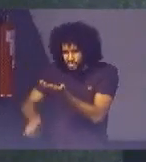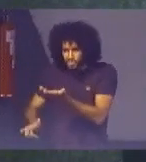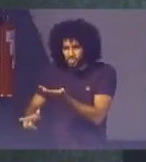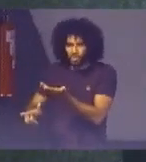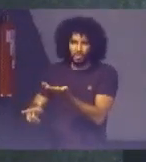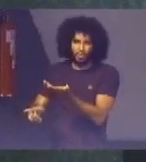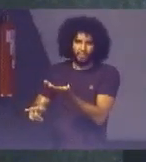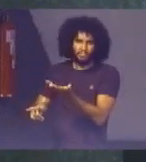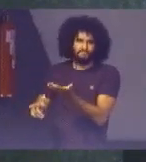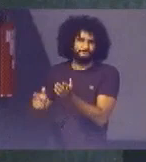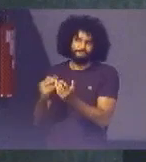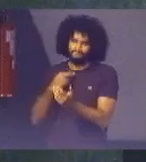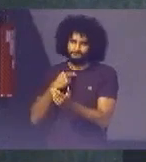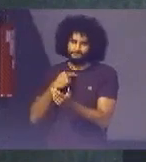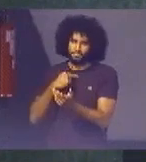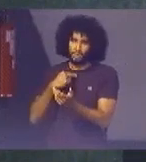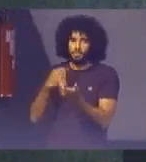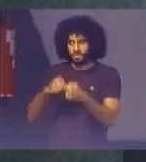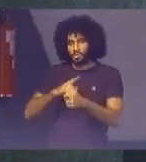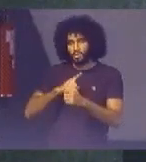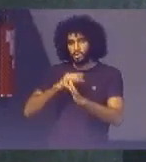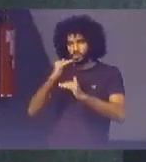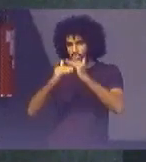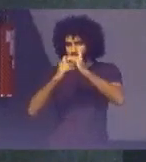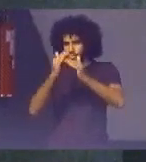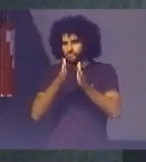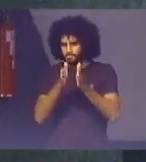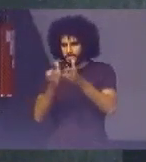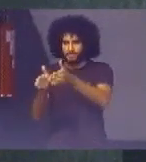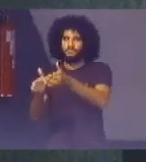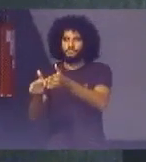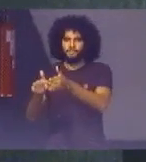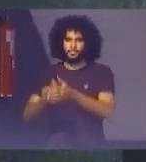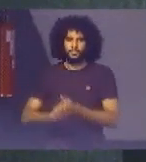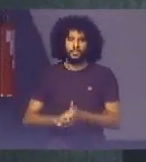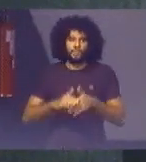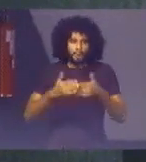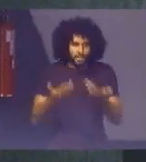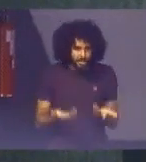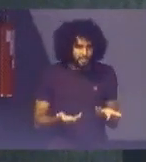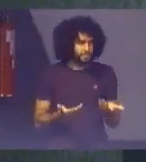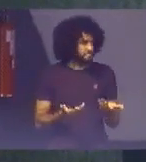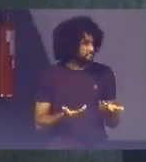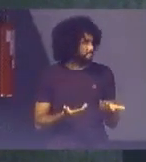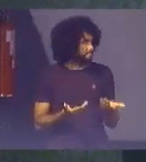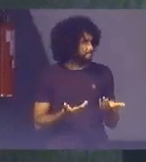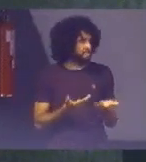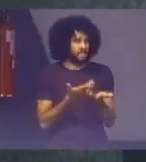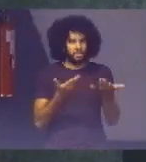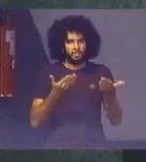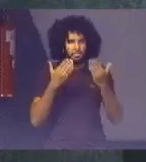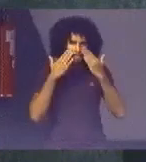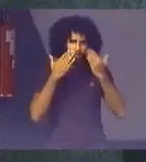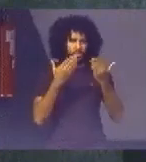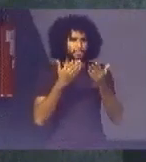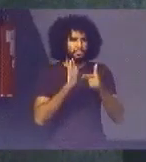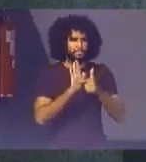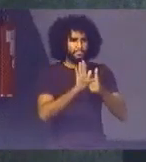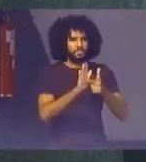Na direção Do desenvolvimento Sustentável Então é isso Gente Quis apresentar Essa